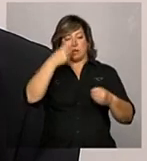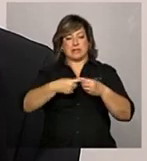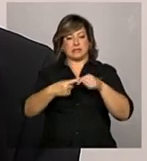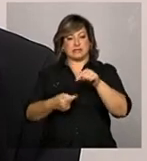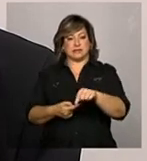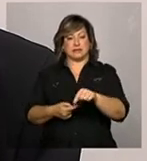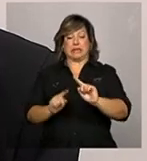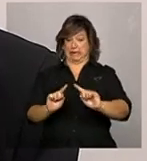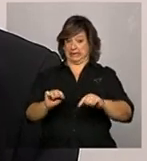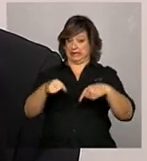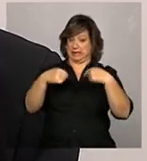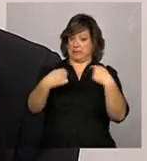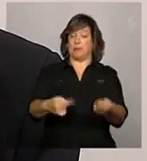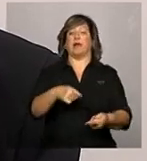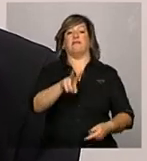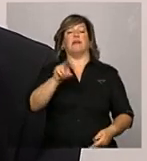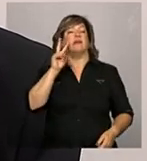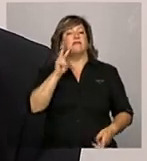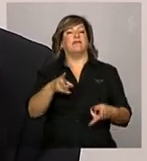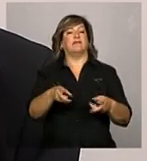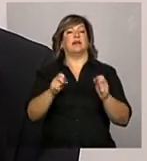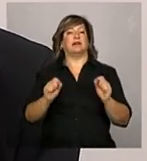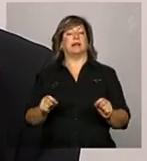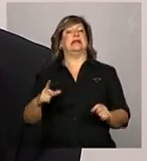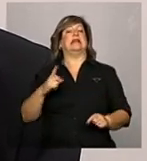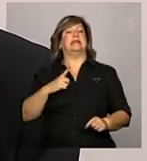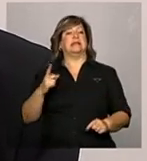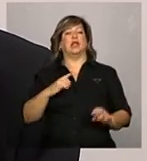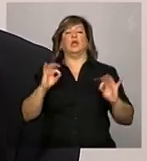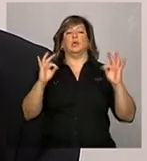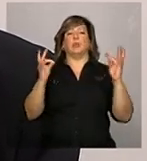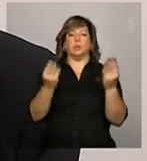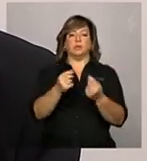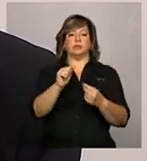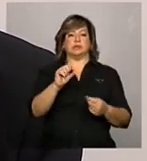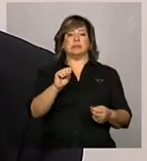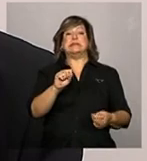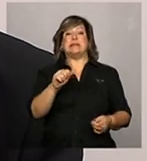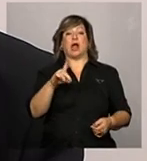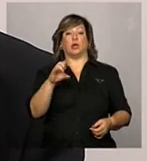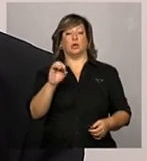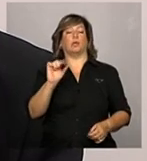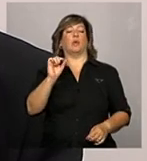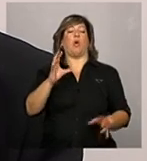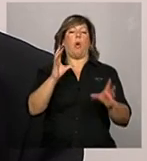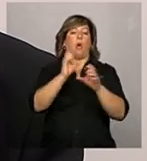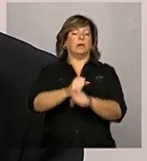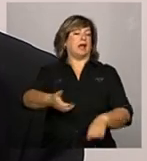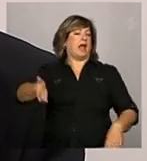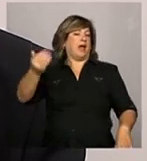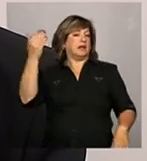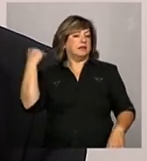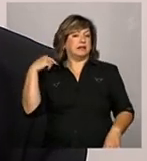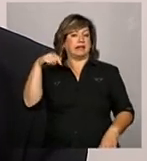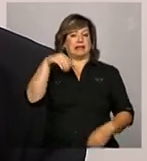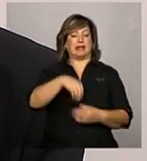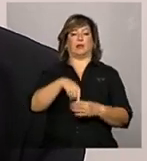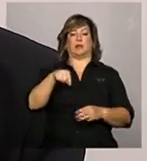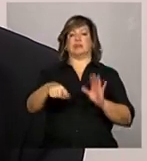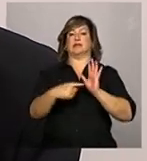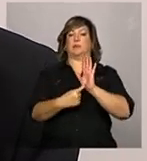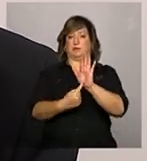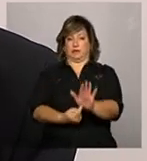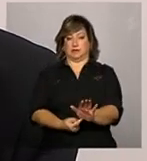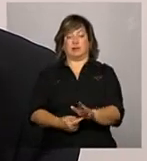Posteriormente, ele vai verificar que tem todos os saldos das contas anteriores dentro desse demonstrativo. Então,